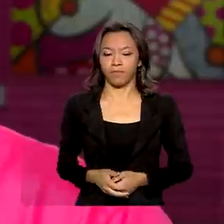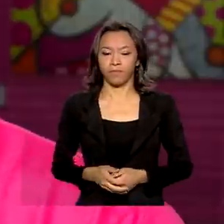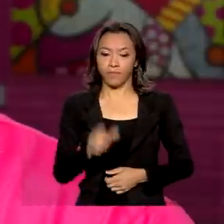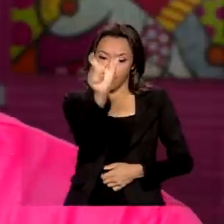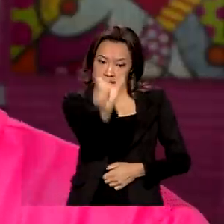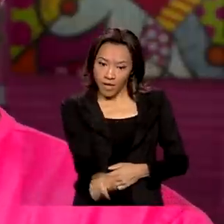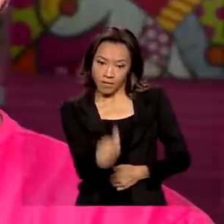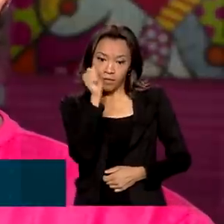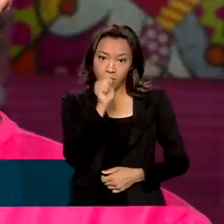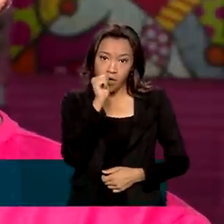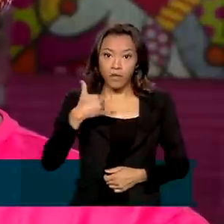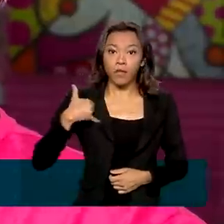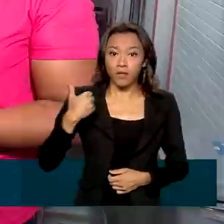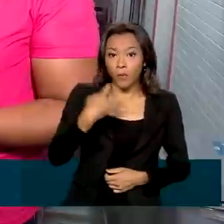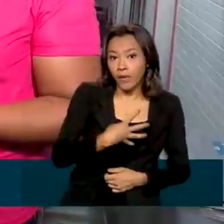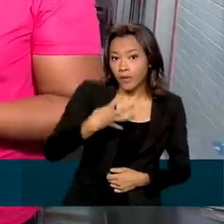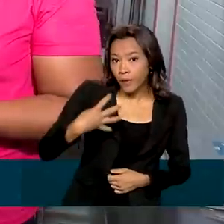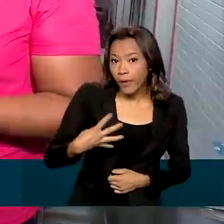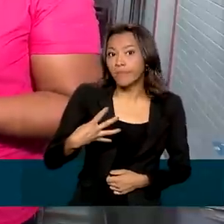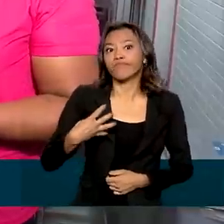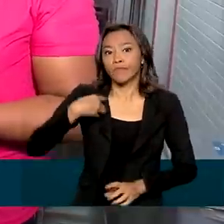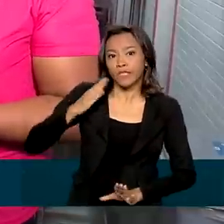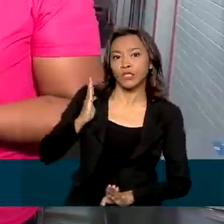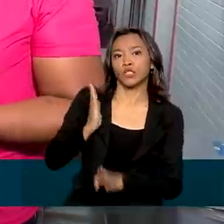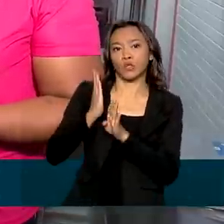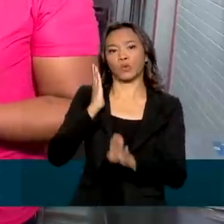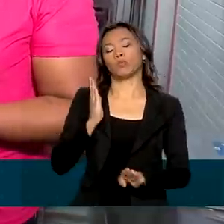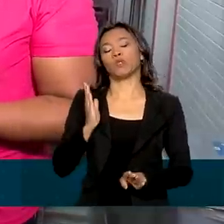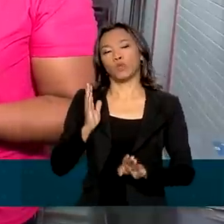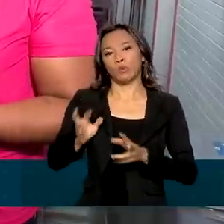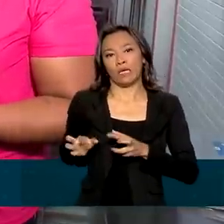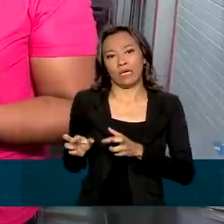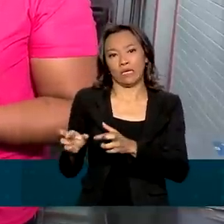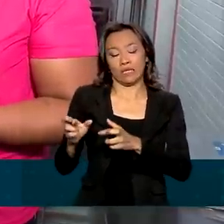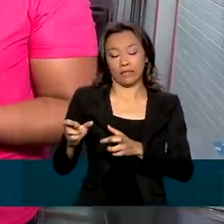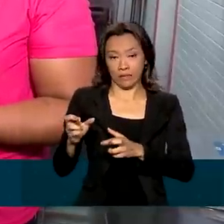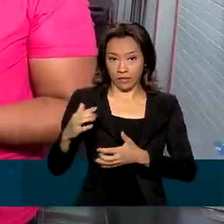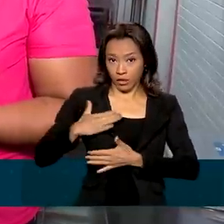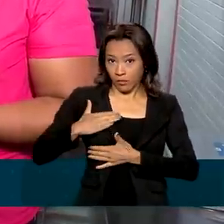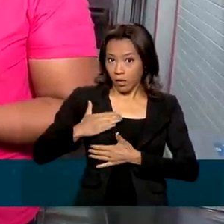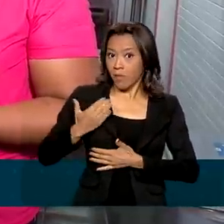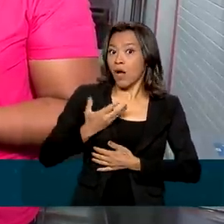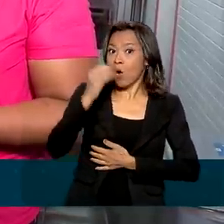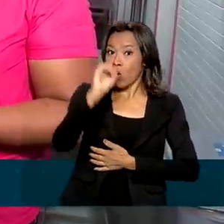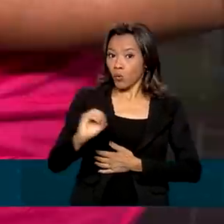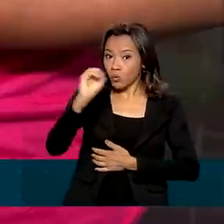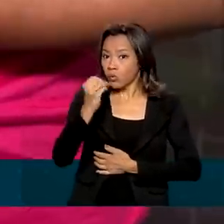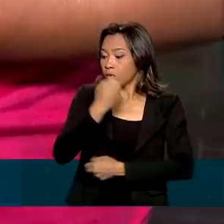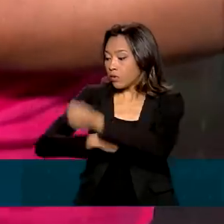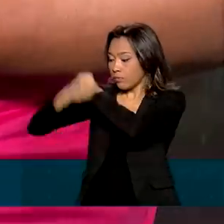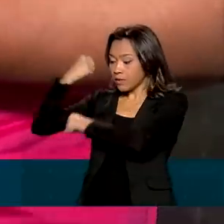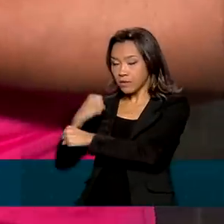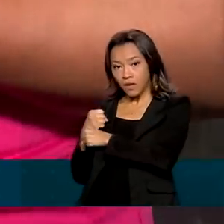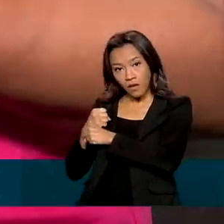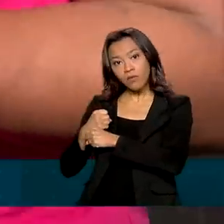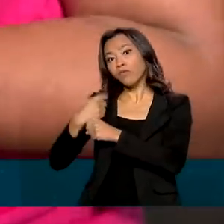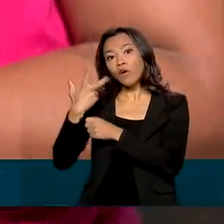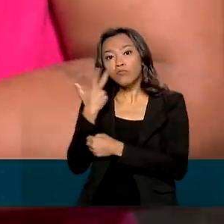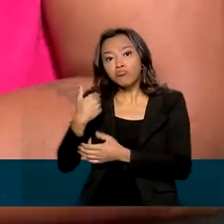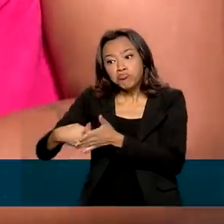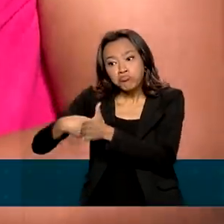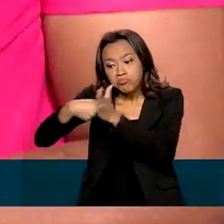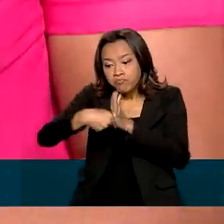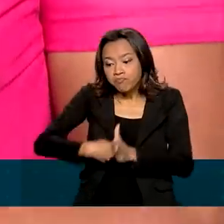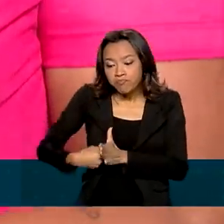44 anos, descobriu um câncer de mama em outubro do ano passado, durante uma consulta de rotina. Ela fez